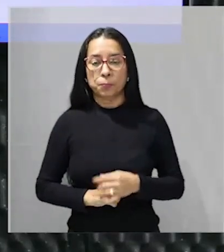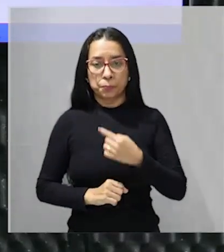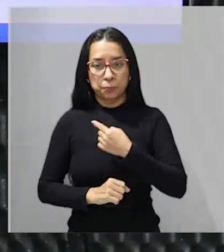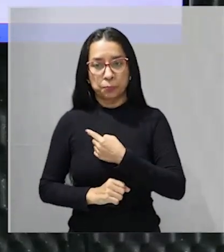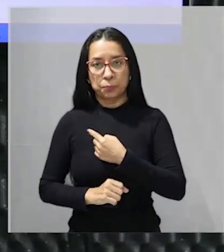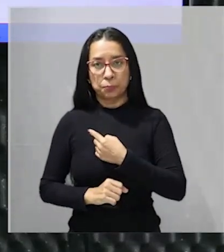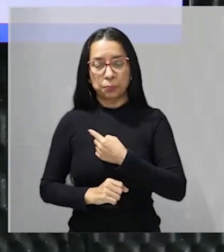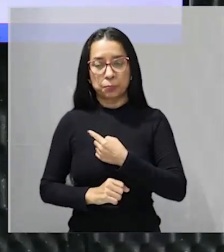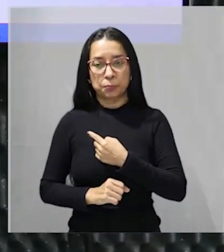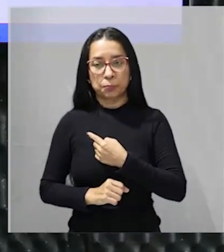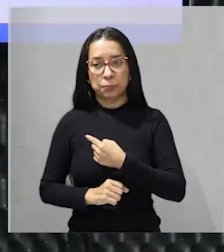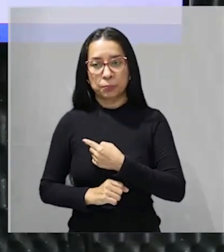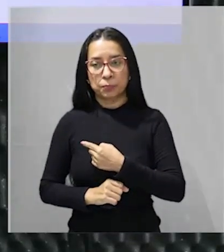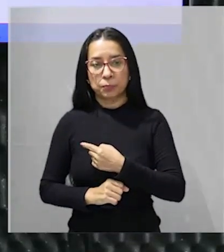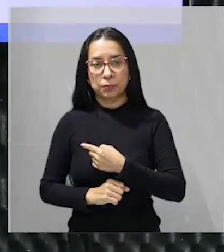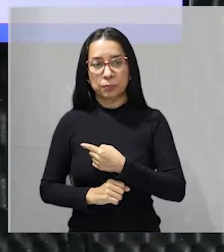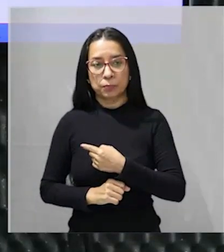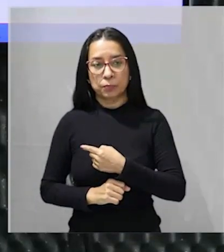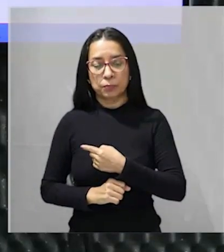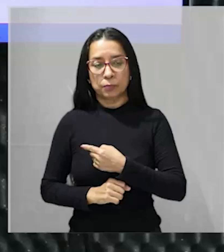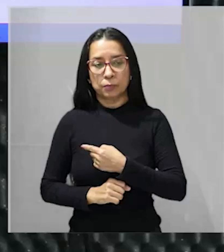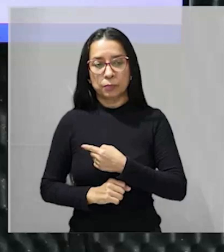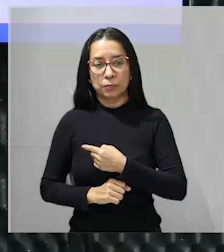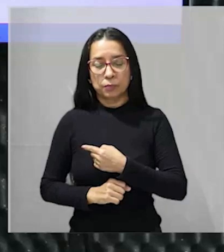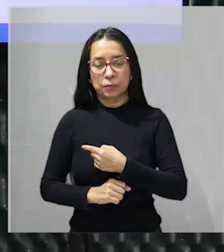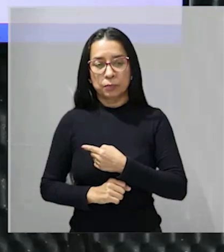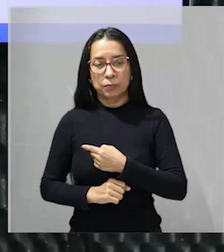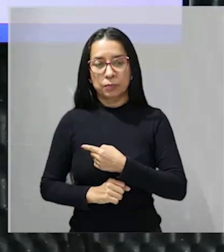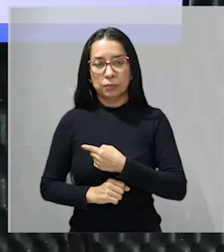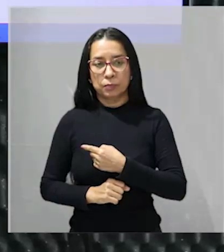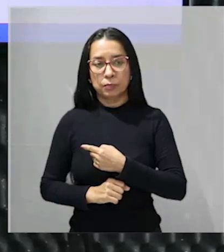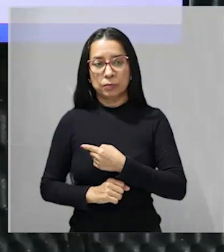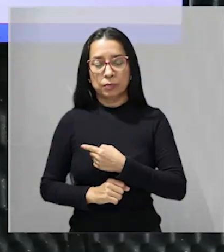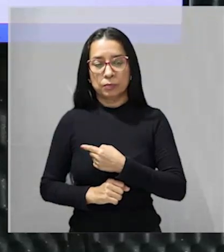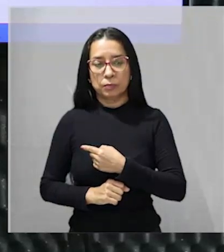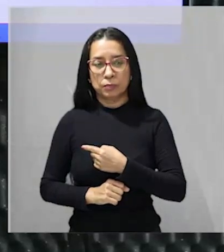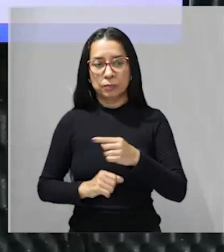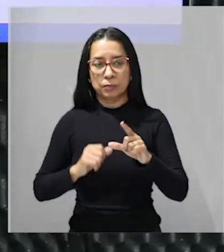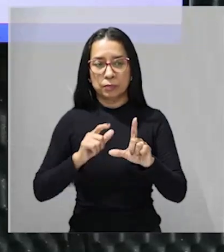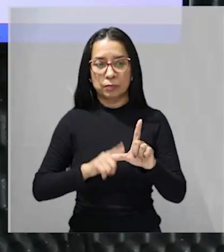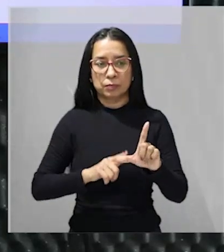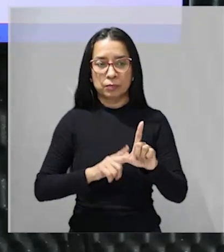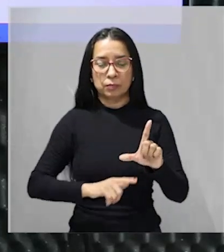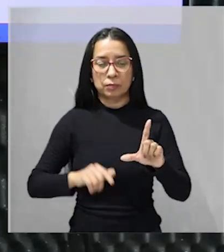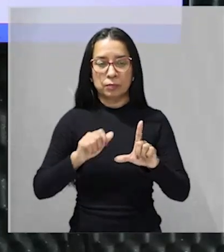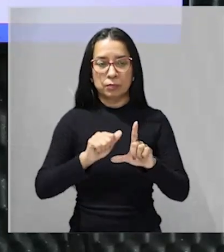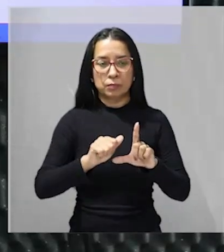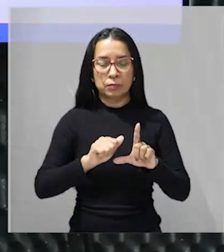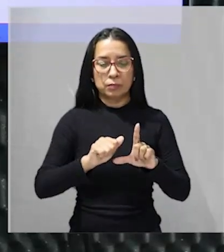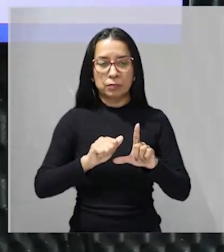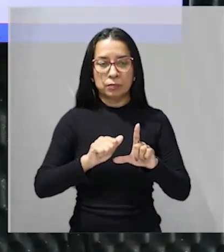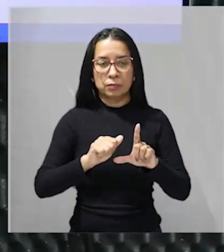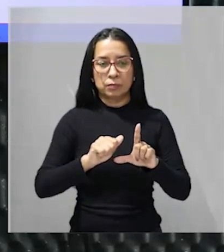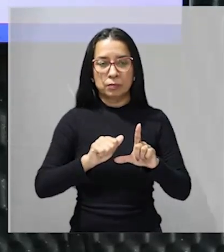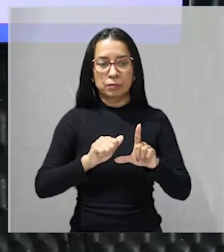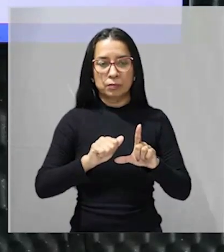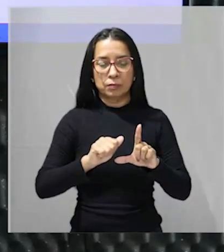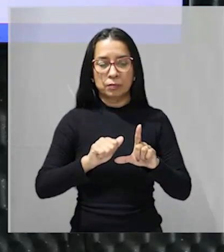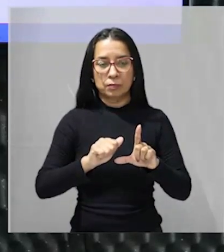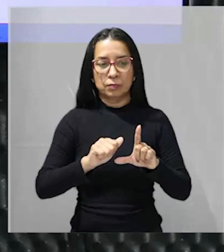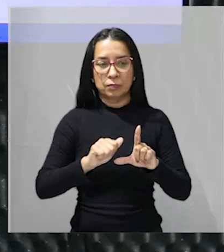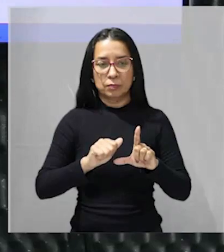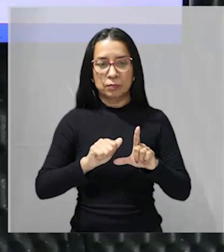sua implantação teria sido útil a outras sociedades pois teria sido útil pois garantiria os direitos civis